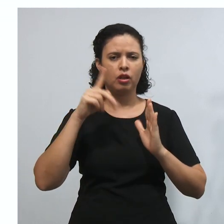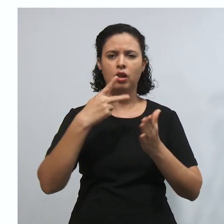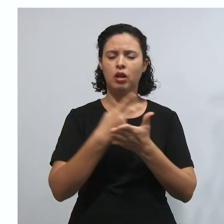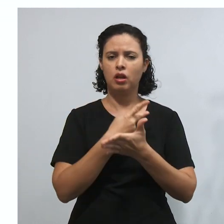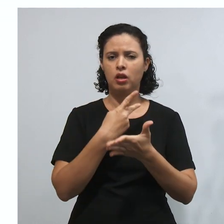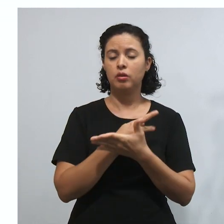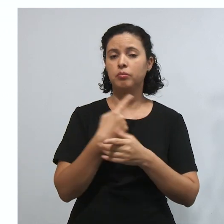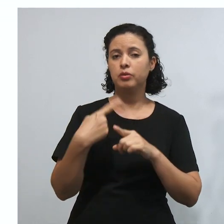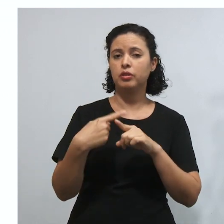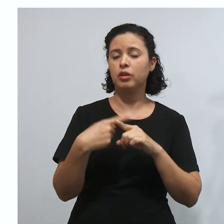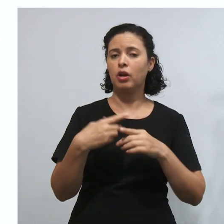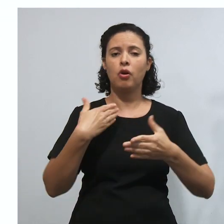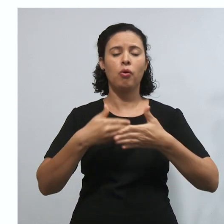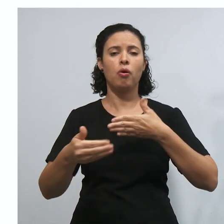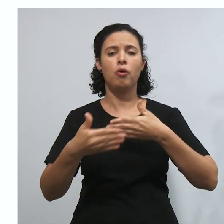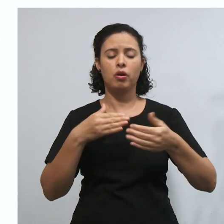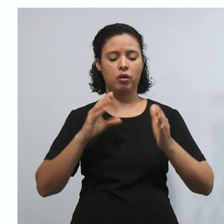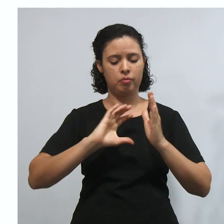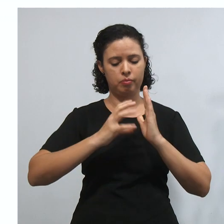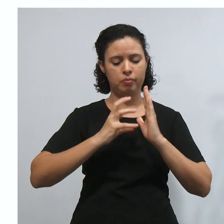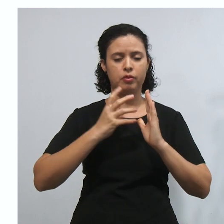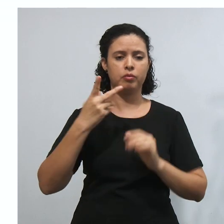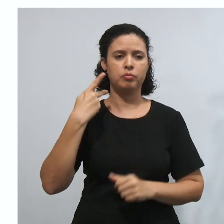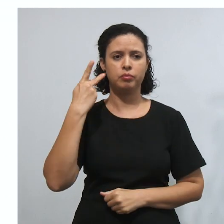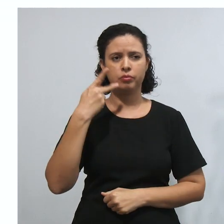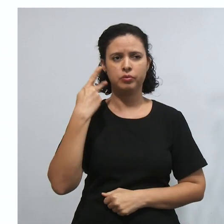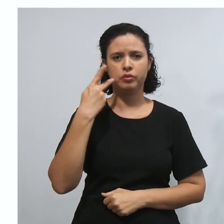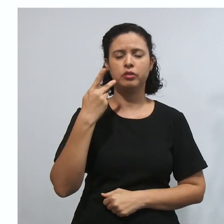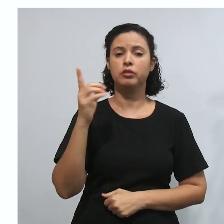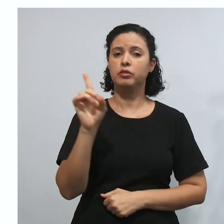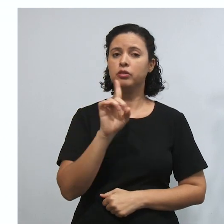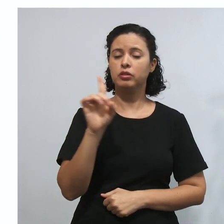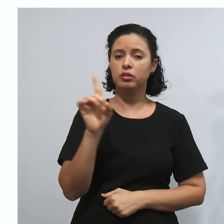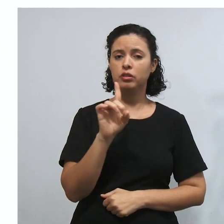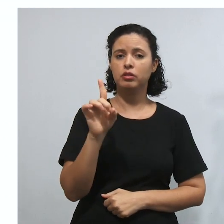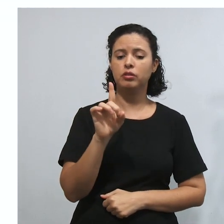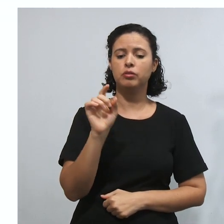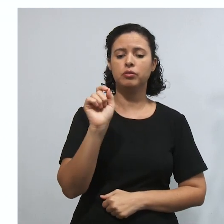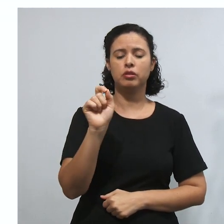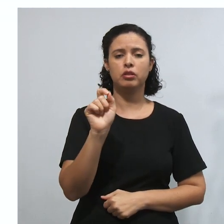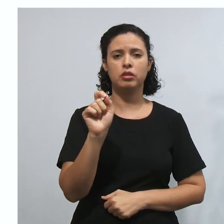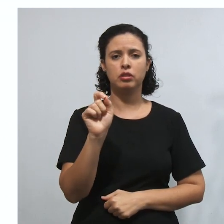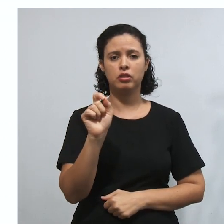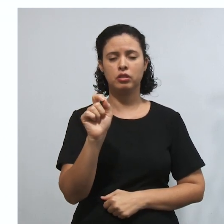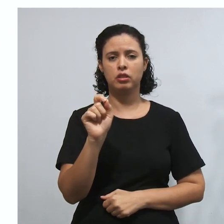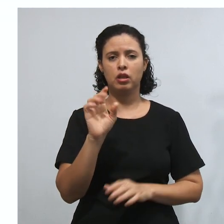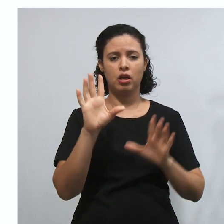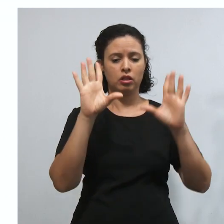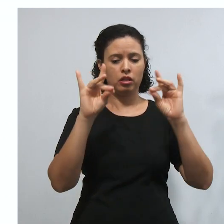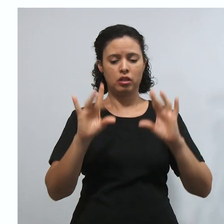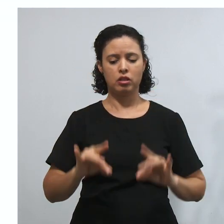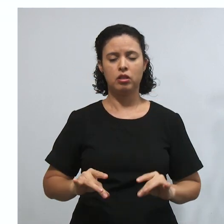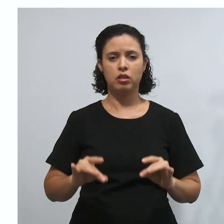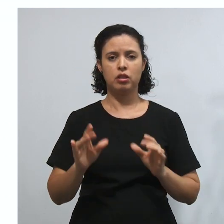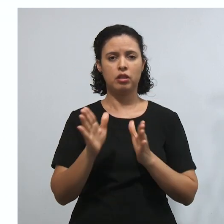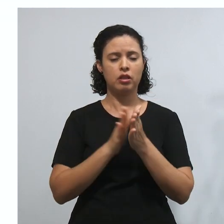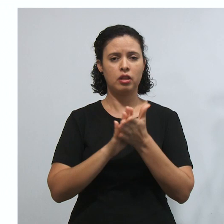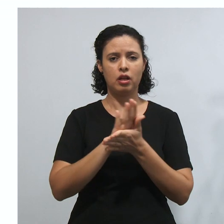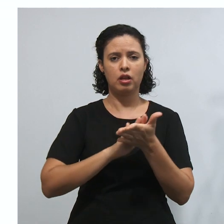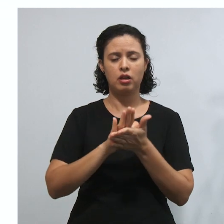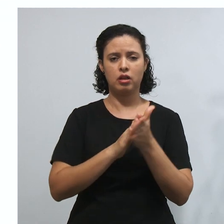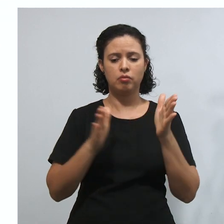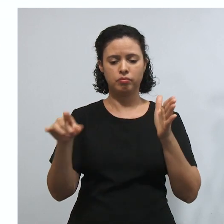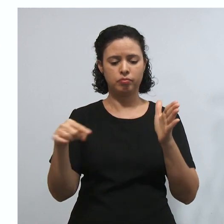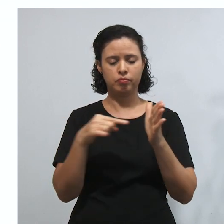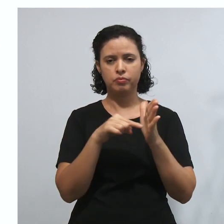Porque não é qualquer partido político. A partir do momento que fala partido político, não especificou, não delimitou. Só